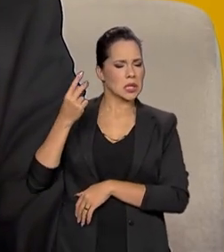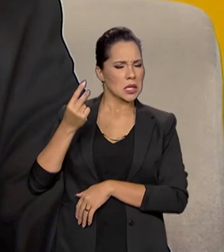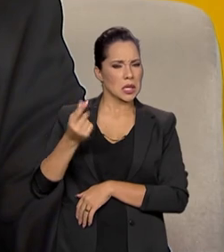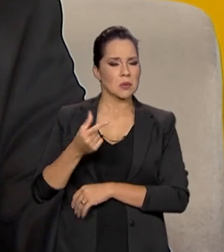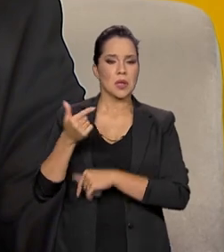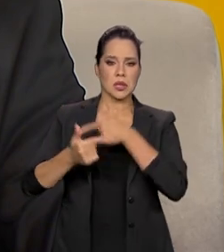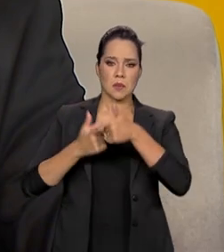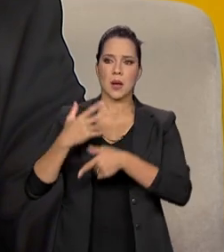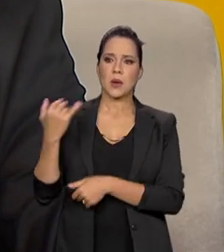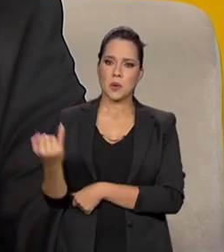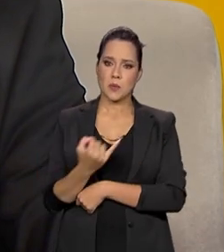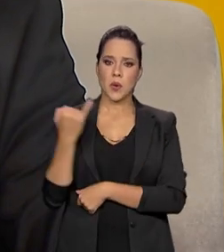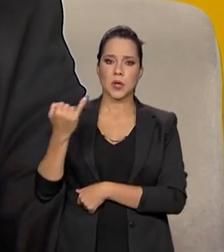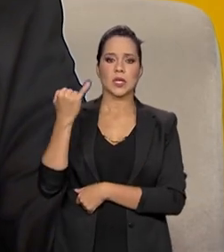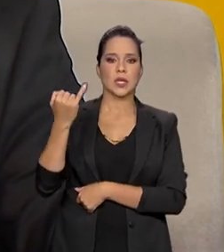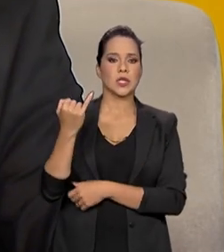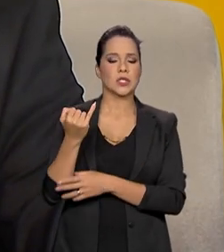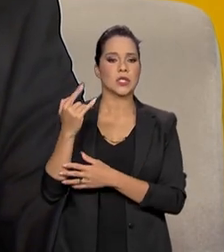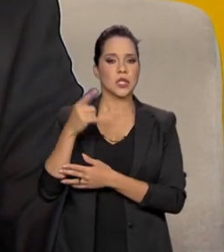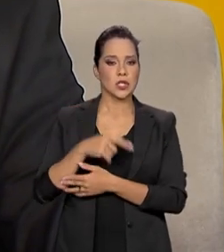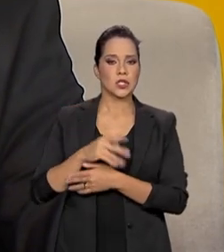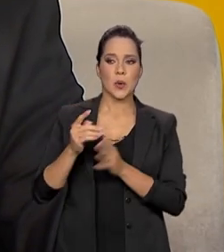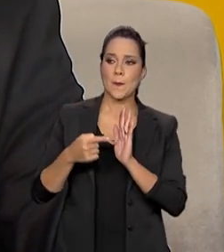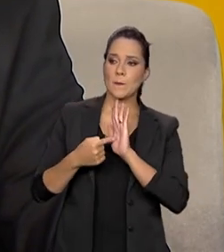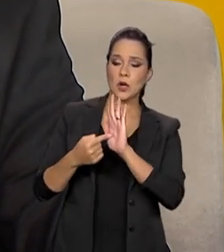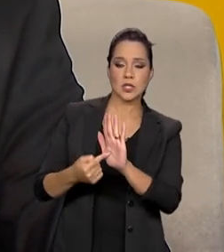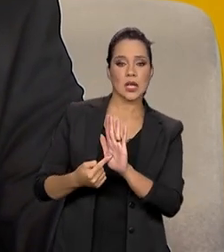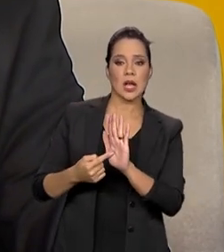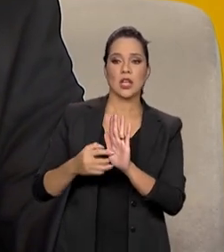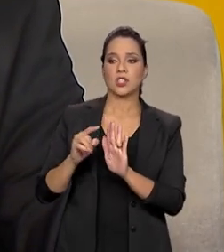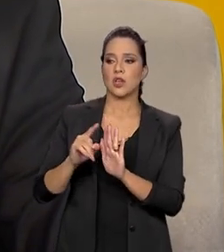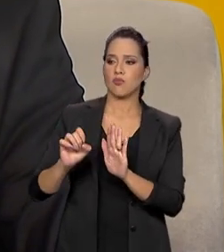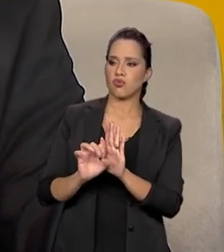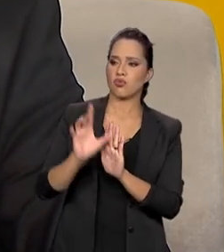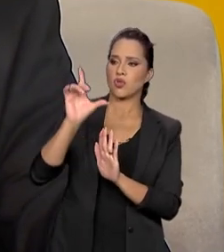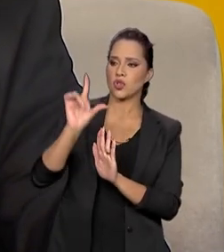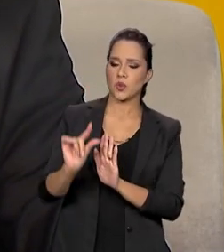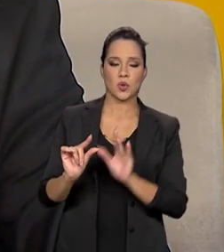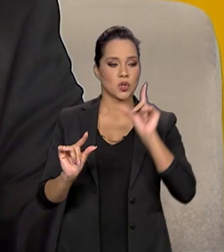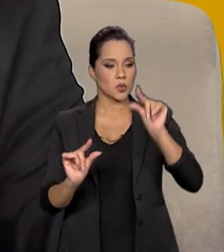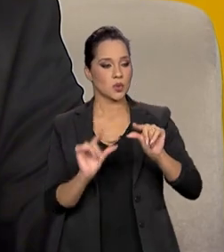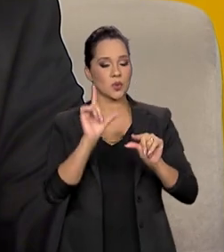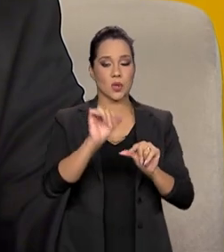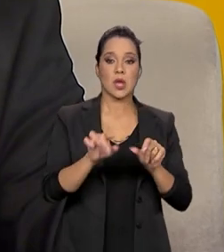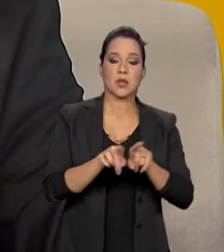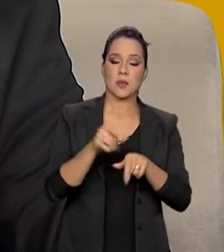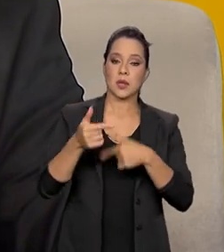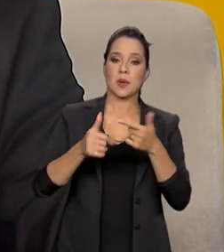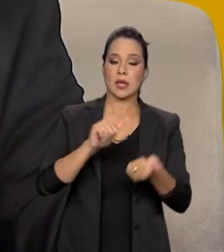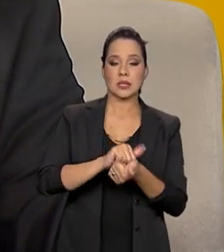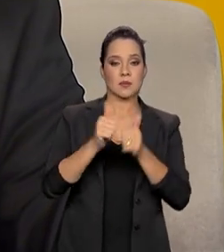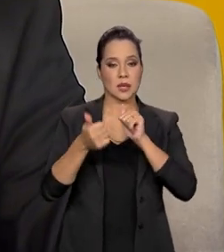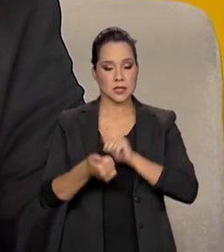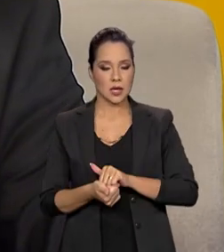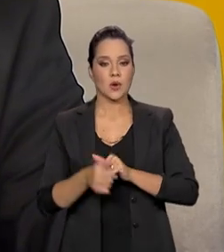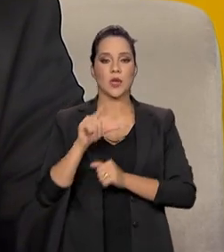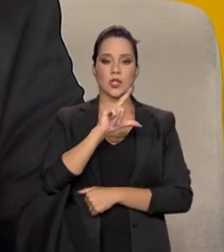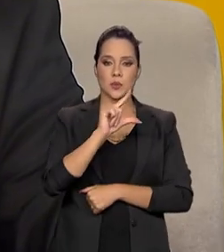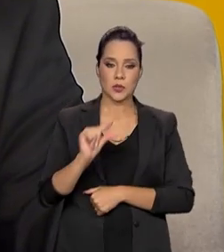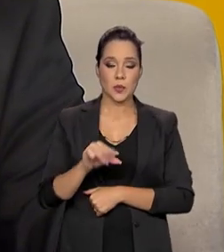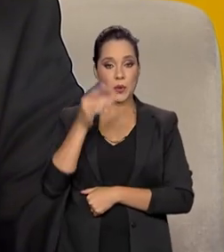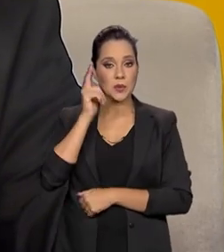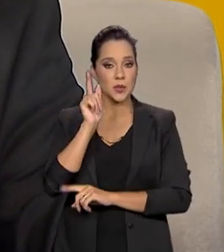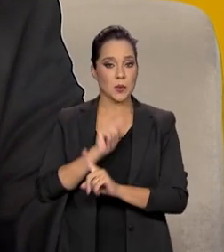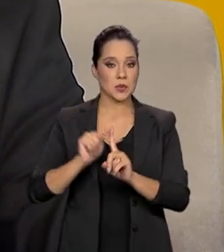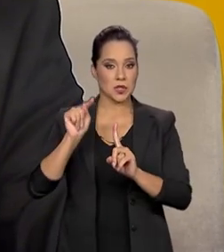trabalho importante de reportar essas emissões, mas também trabalhar nas adaptações e mitigações para que a gente